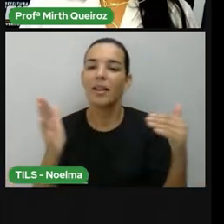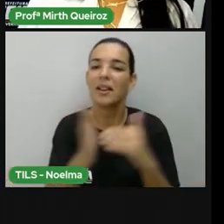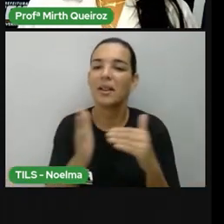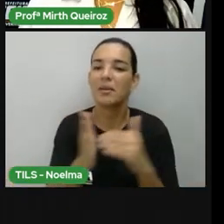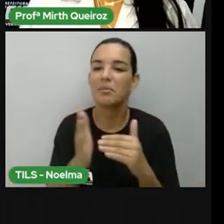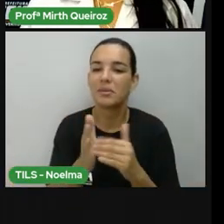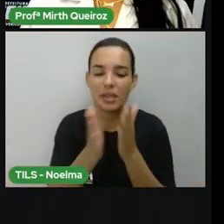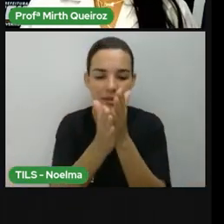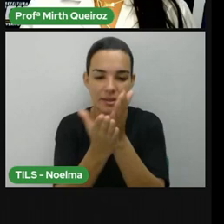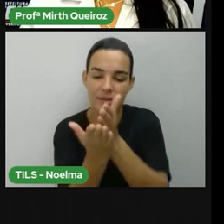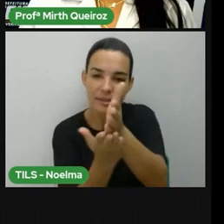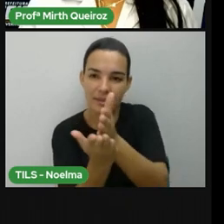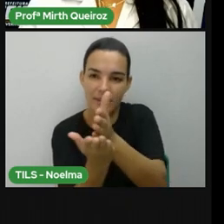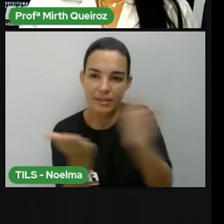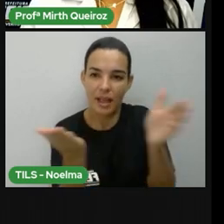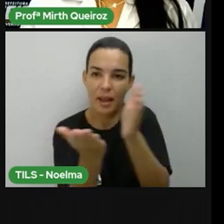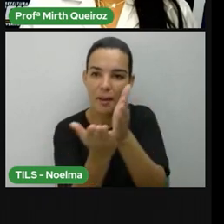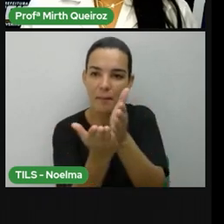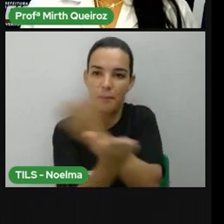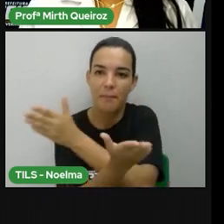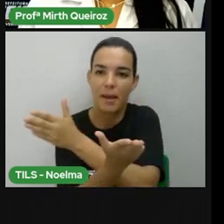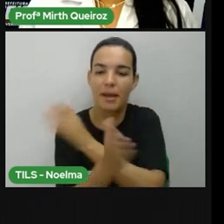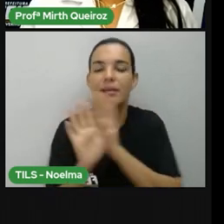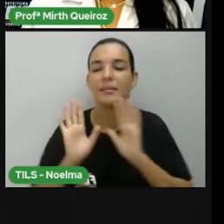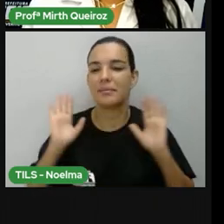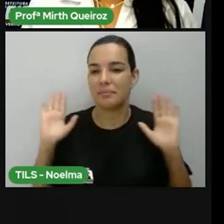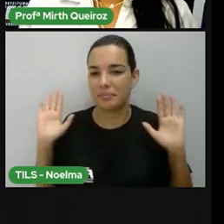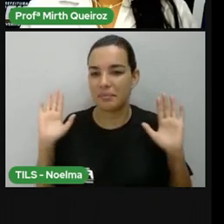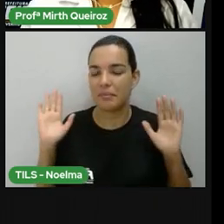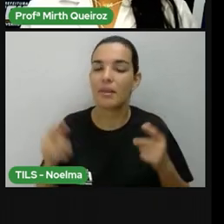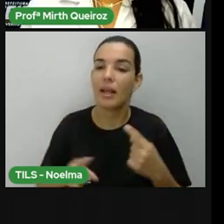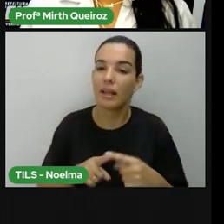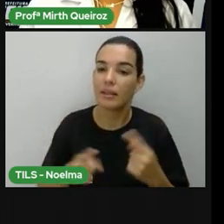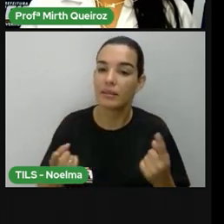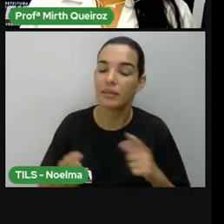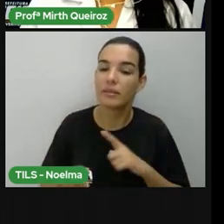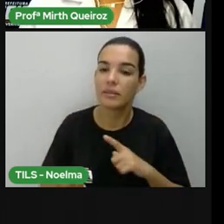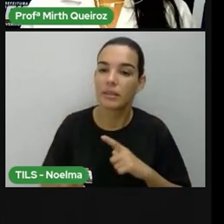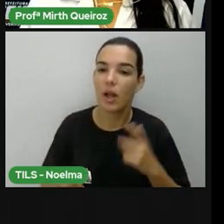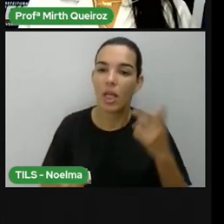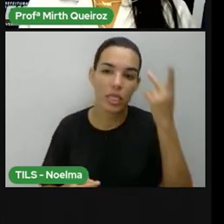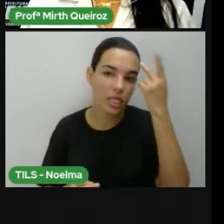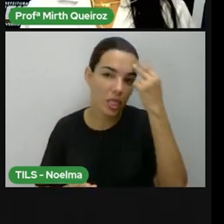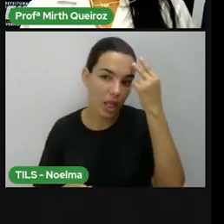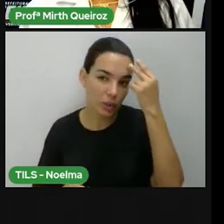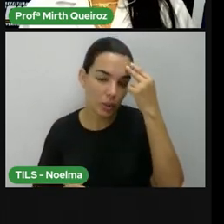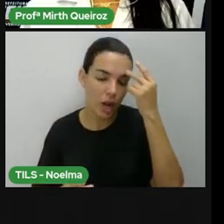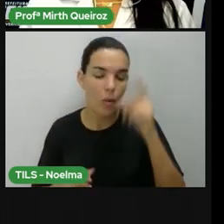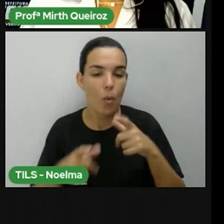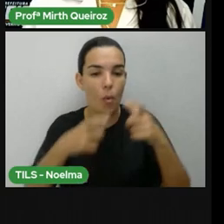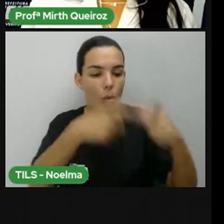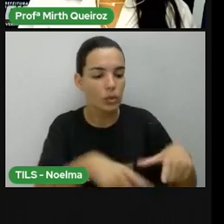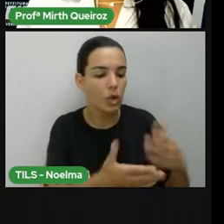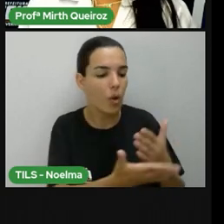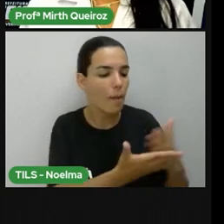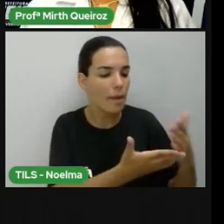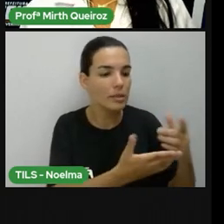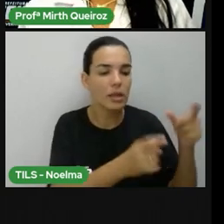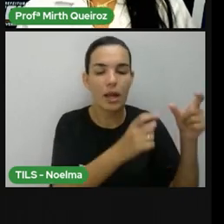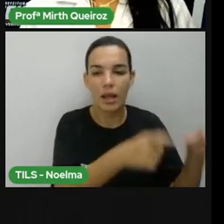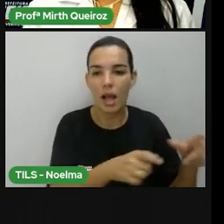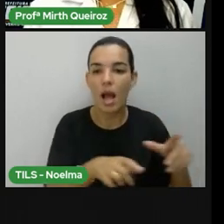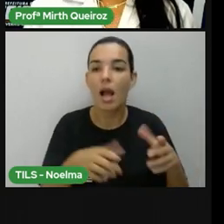é a outra cidade que fica ao lado. Então, gente utiliza aí um limite natural pra gente saber onde começa um e onde